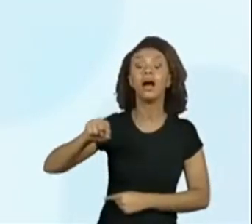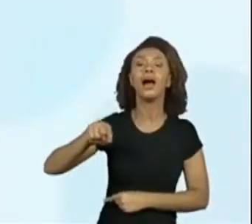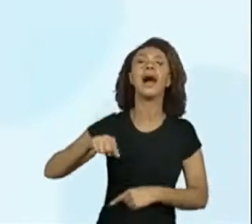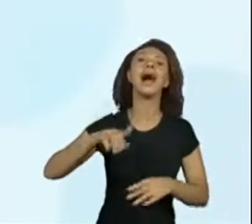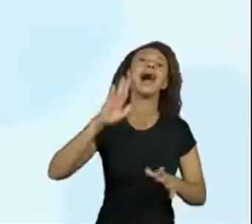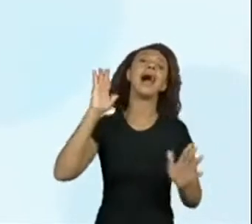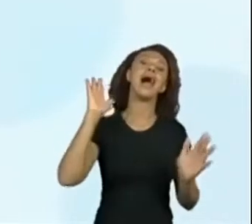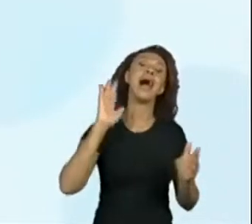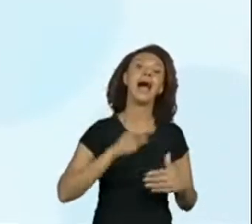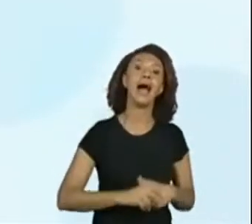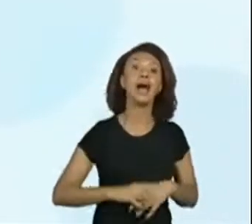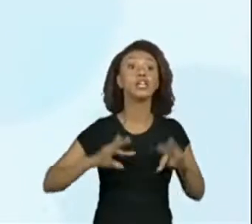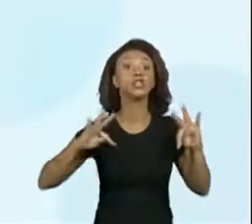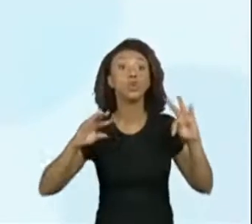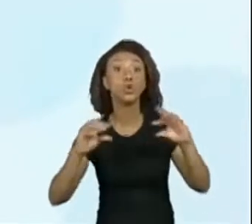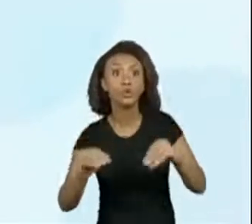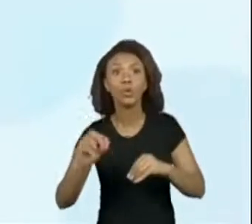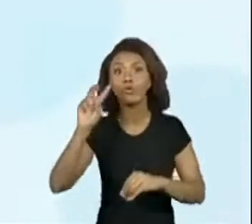lendo junto com a professora Kelly, ó.